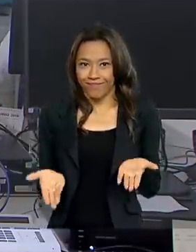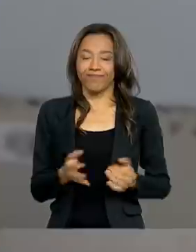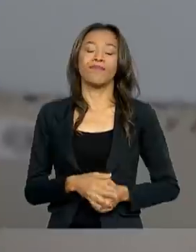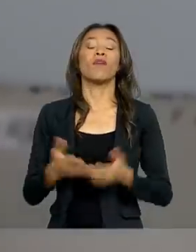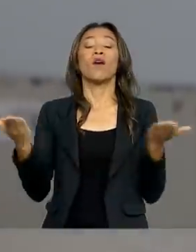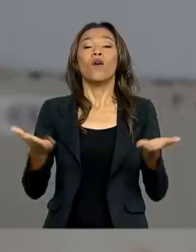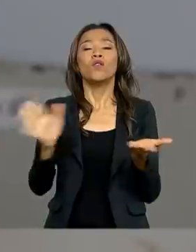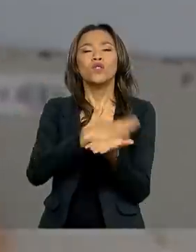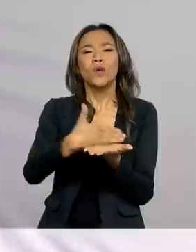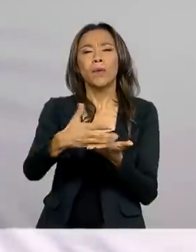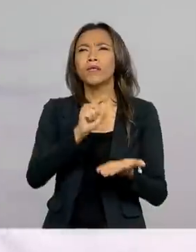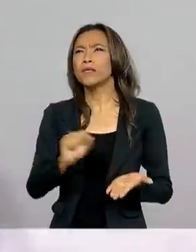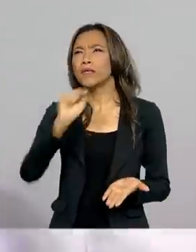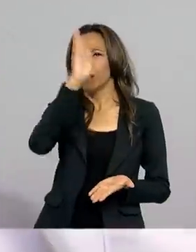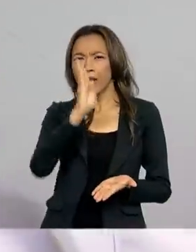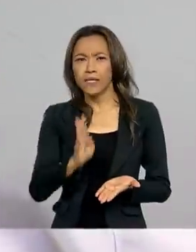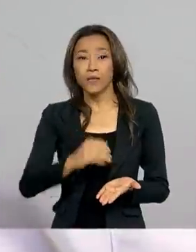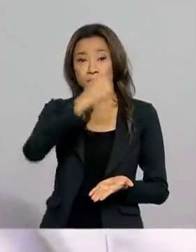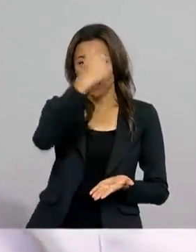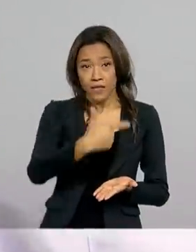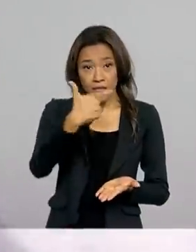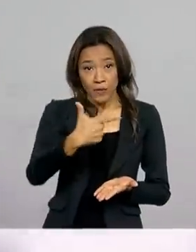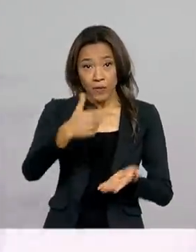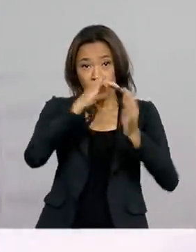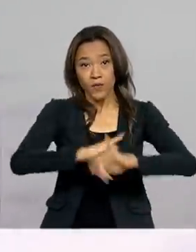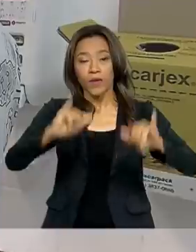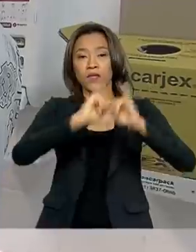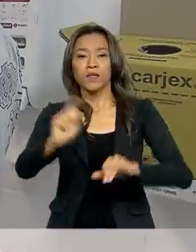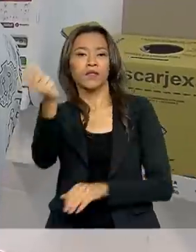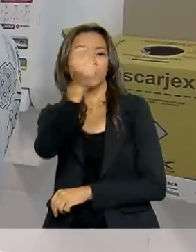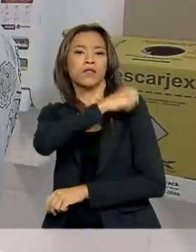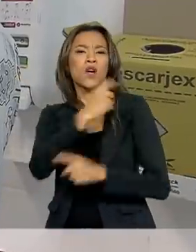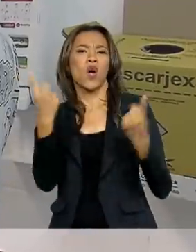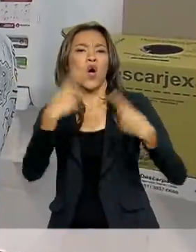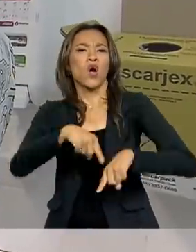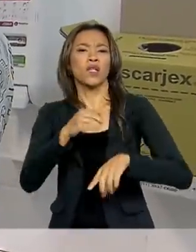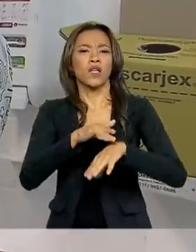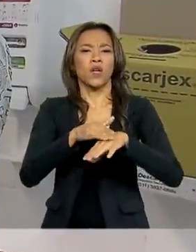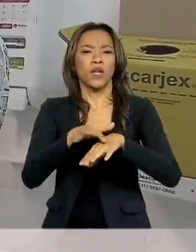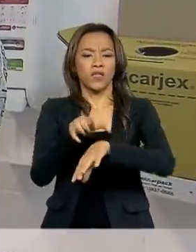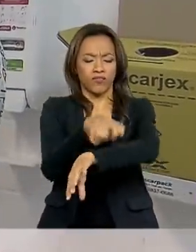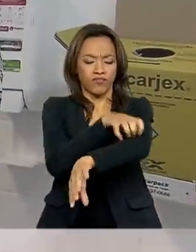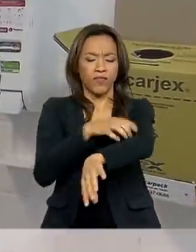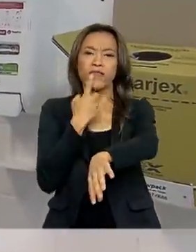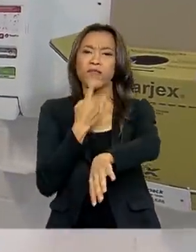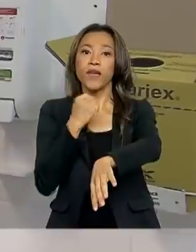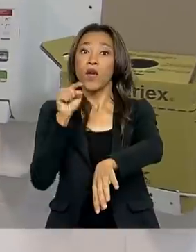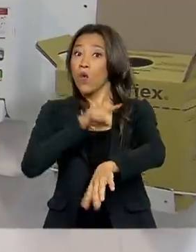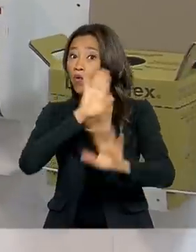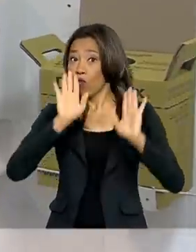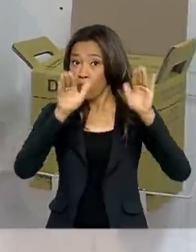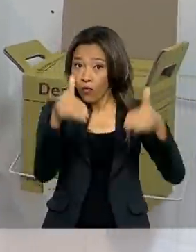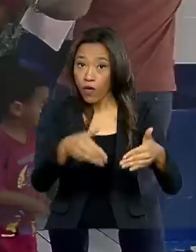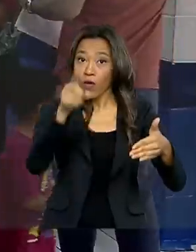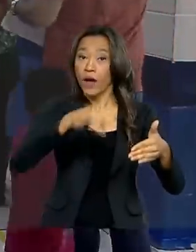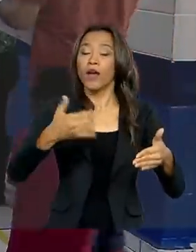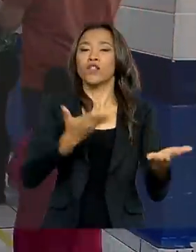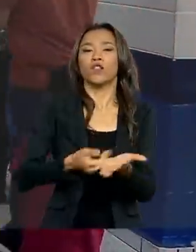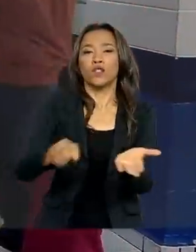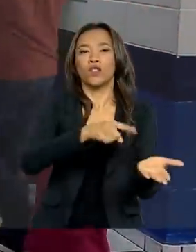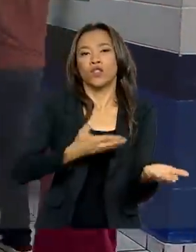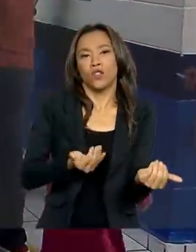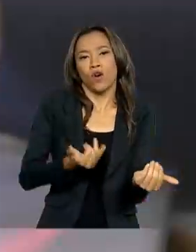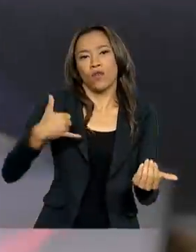Começa hoje em todo o país a segunda fase da campanha de vacinação contra o sarampo. O foco desta etapa será jovens de 20 a 29